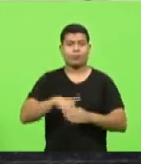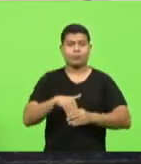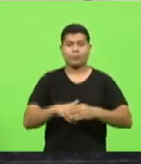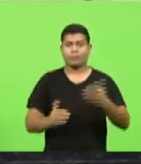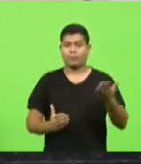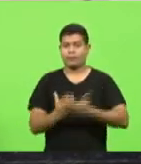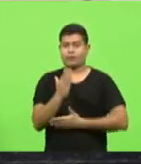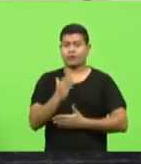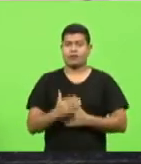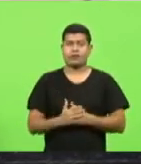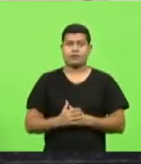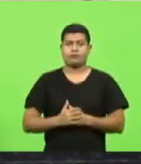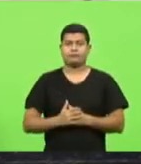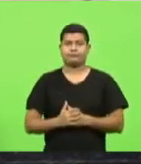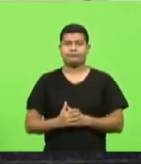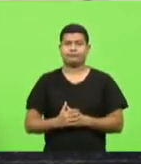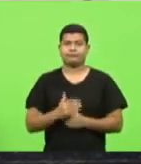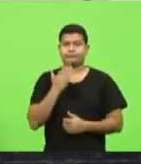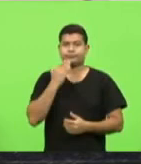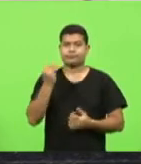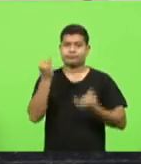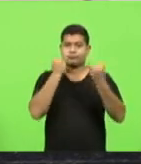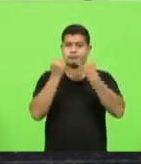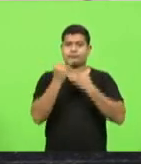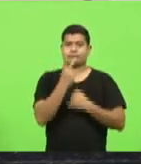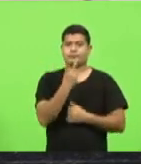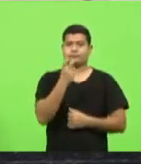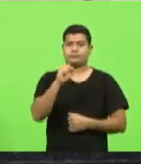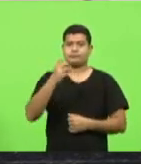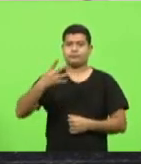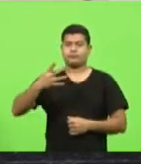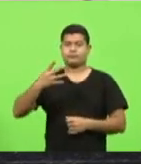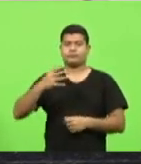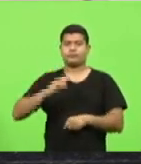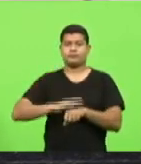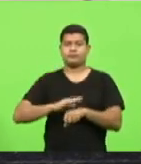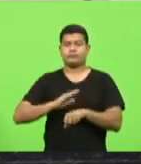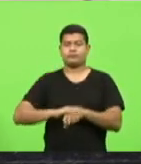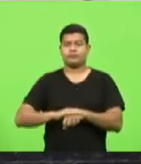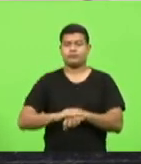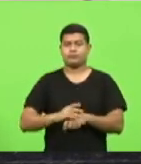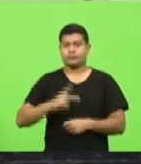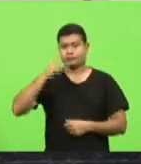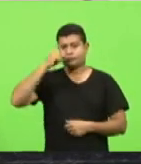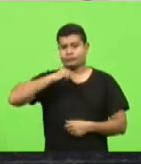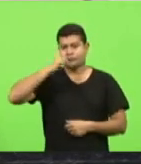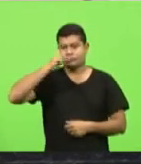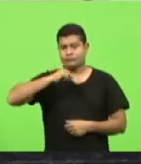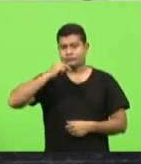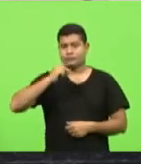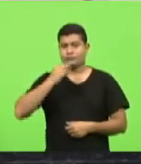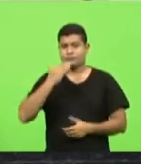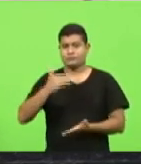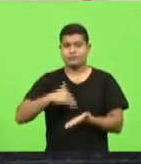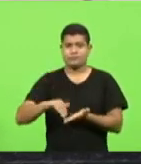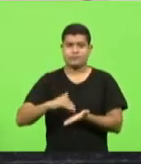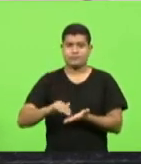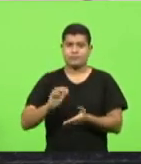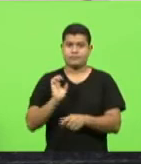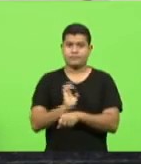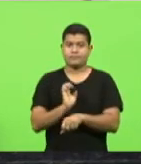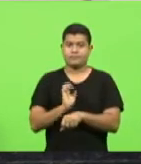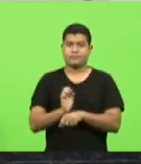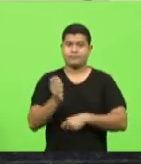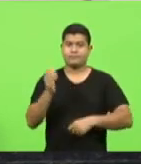aprovado pedido de informação número 284 deputado Kennedy Nunes solicita ao secretário do estado de